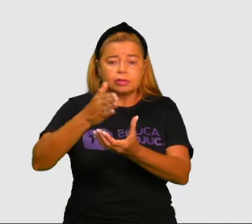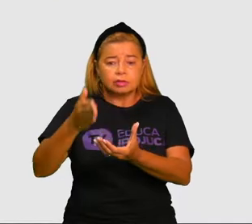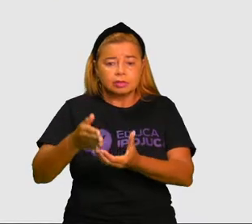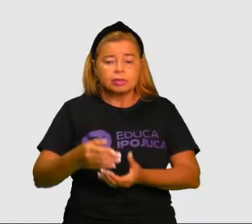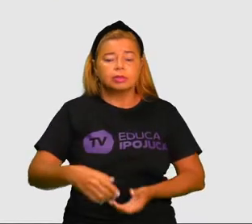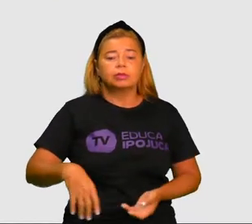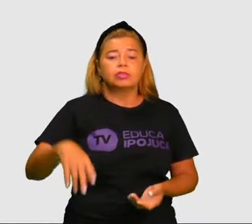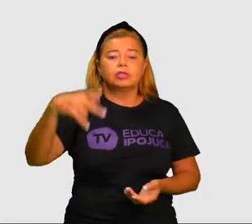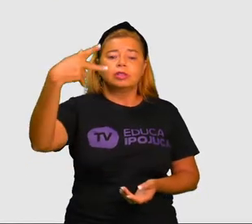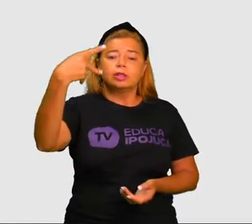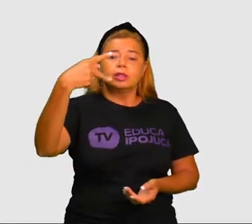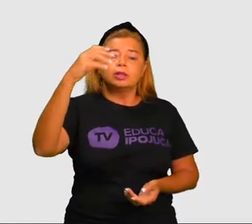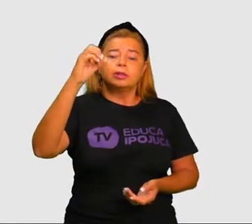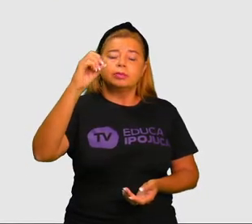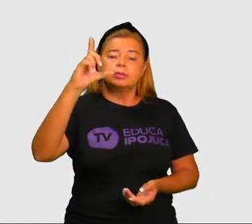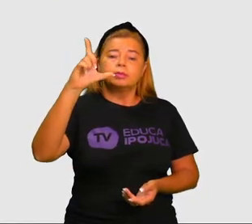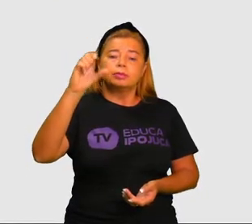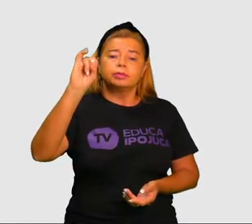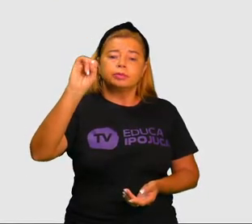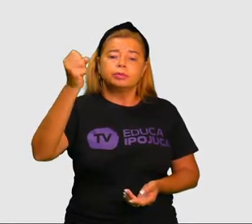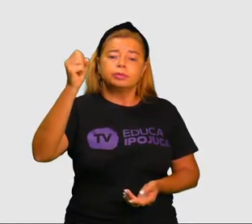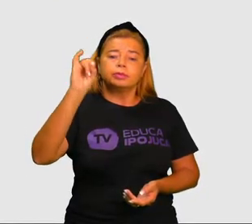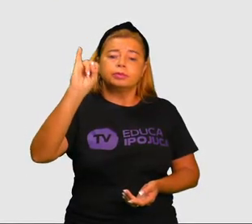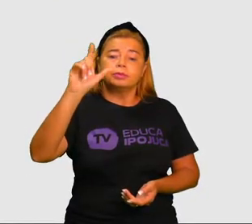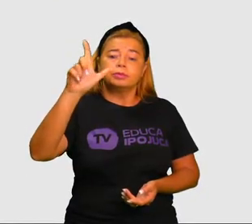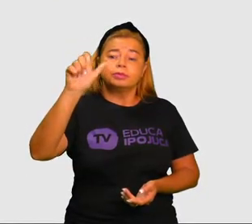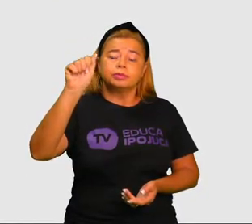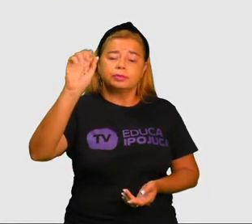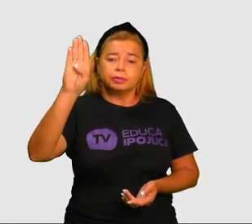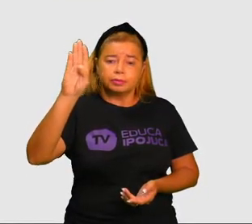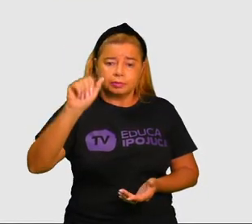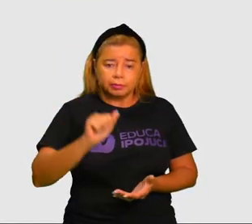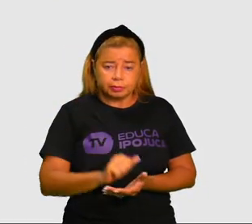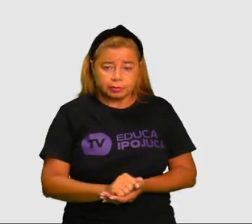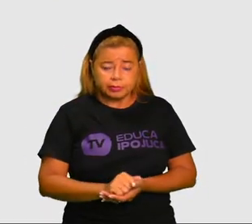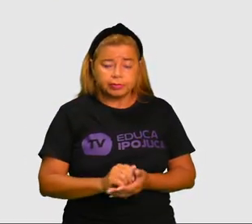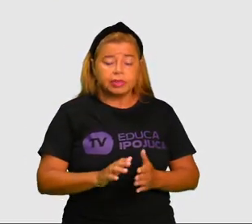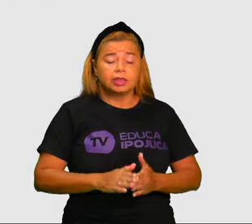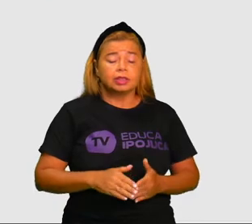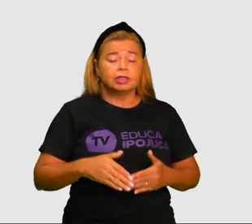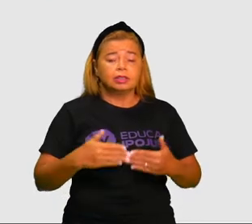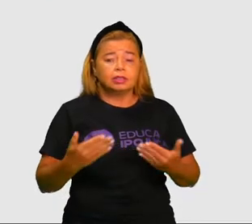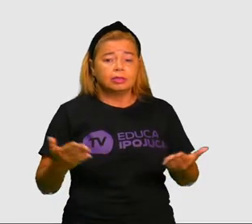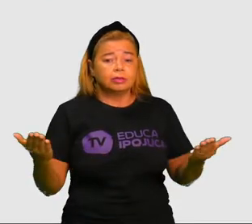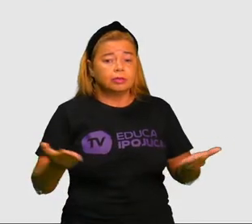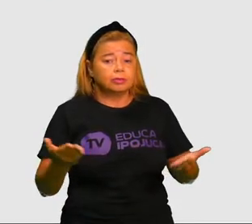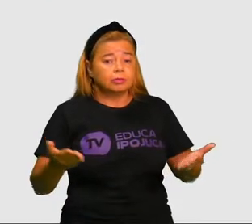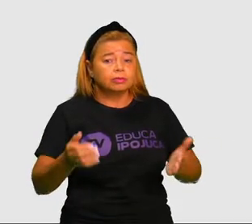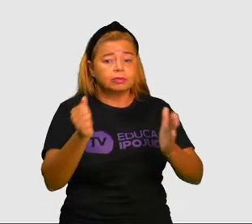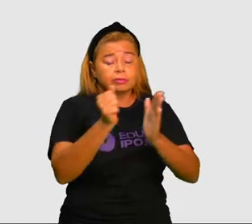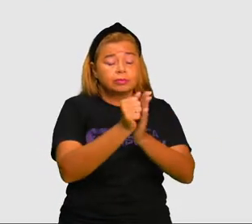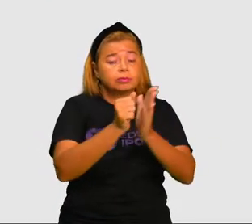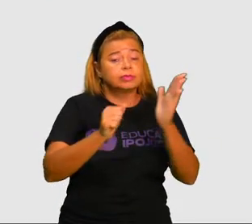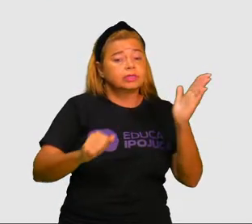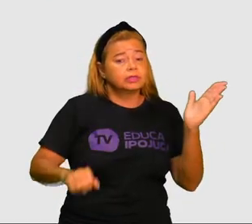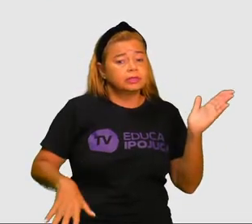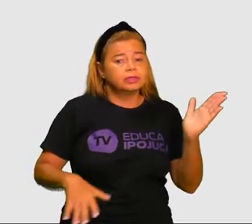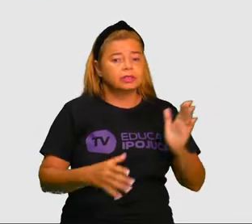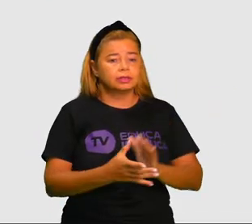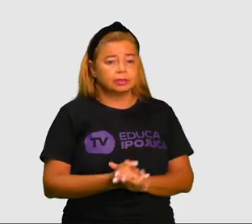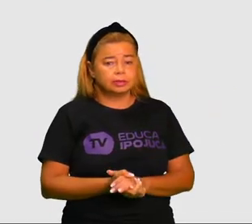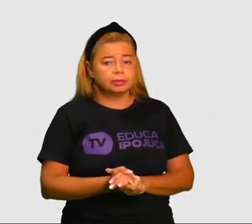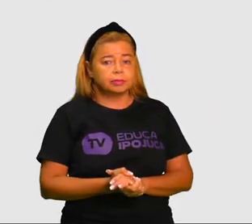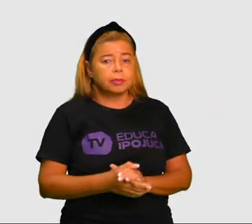separe as sílabas. Ou seja, vocês vão, conforme a imagem, dá aquela lida, reconhece. Se não lembrar,